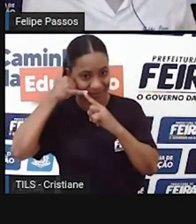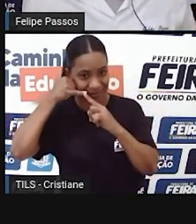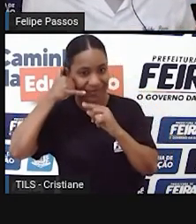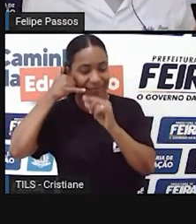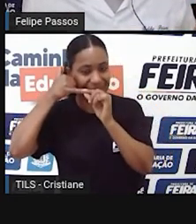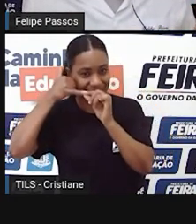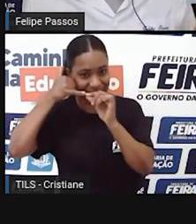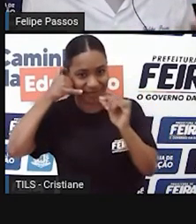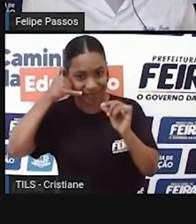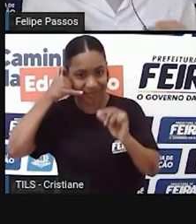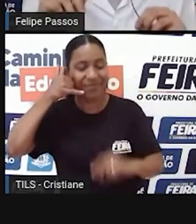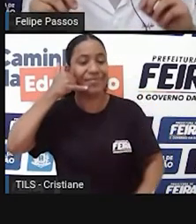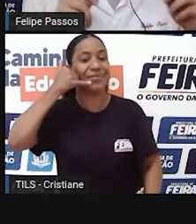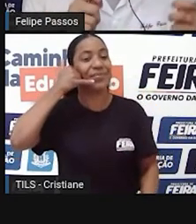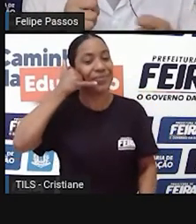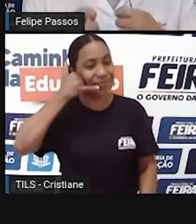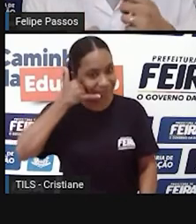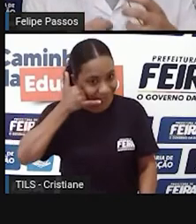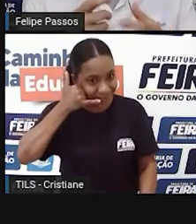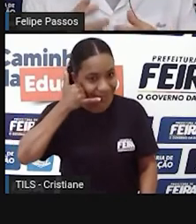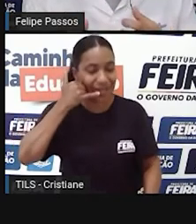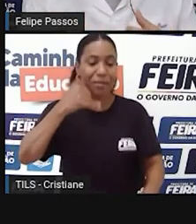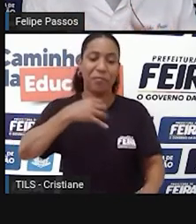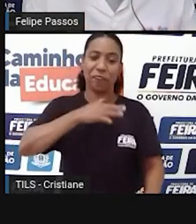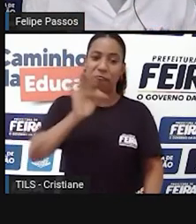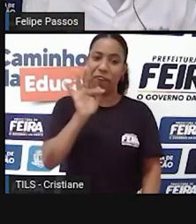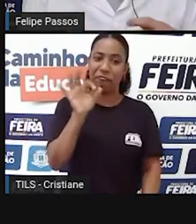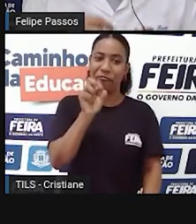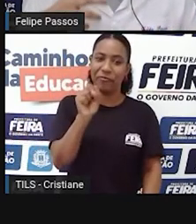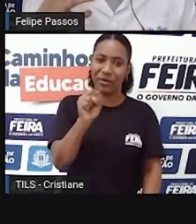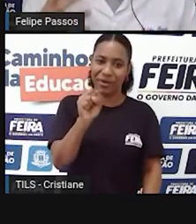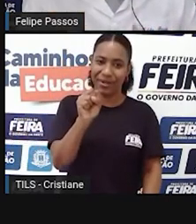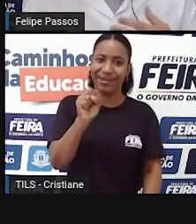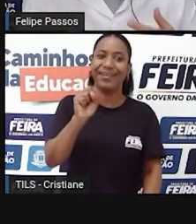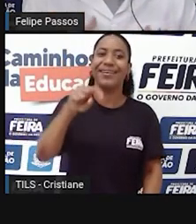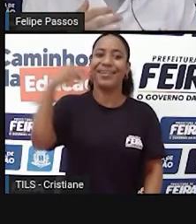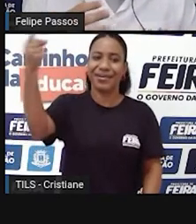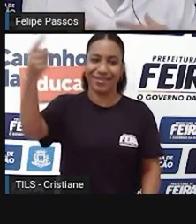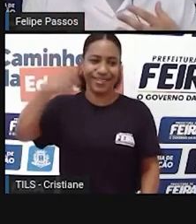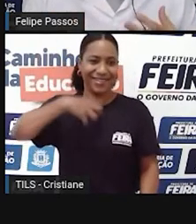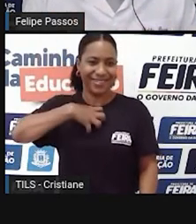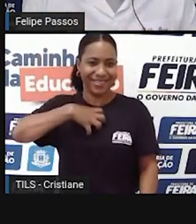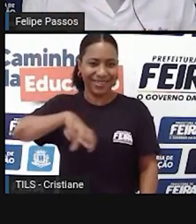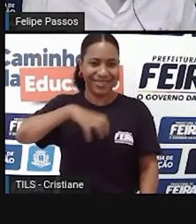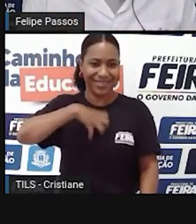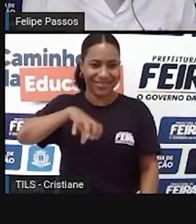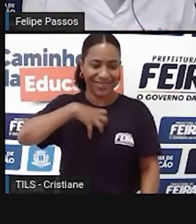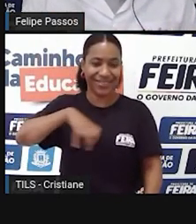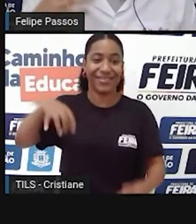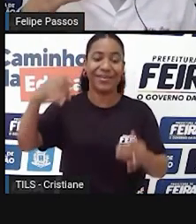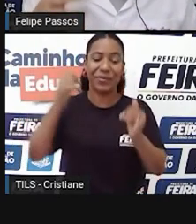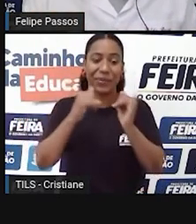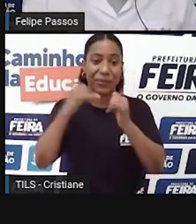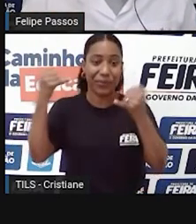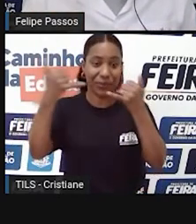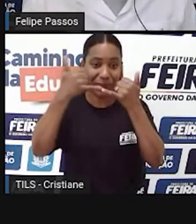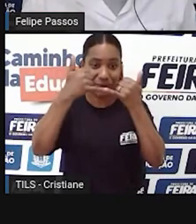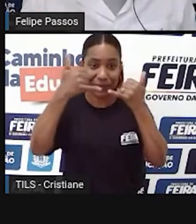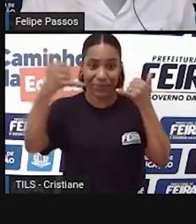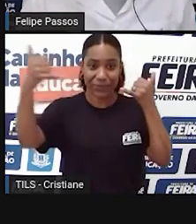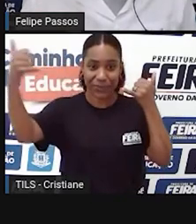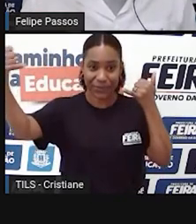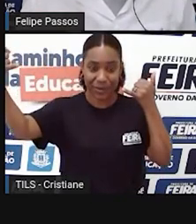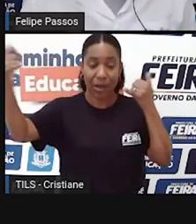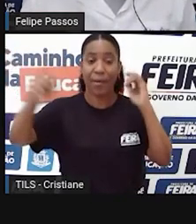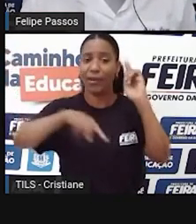por exemplo. Então isso era feito manualmente. Depois os processos foram ficando mais automáticos. Mas ainda assim